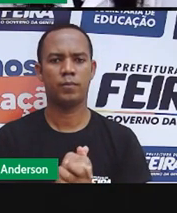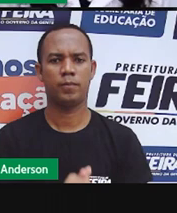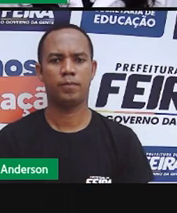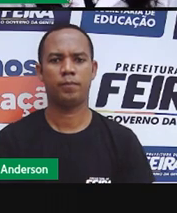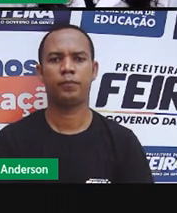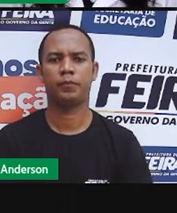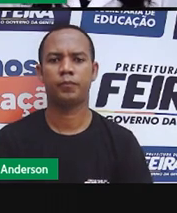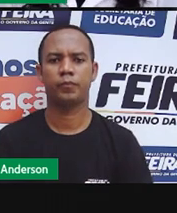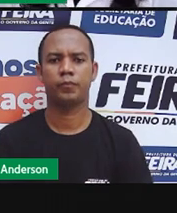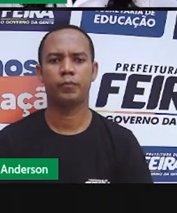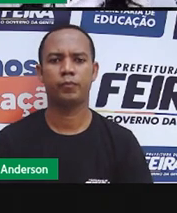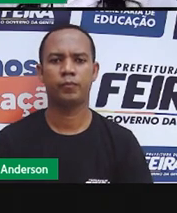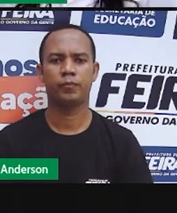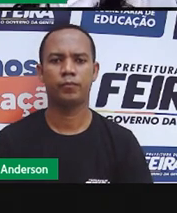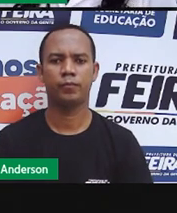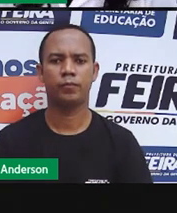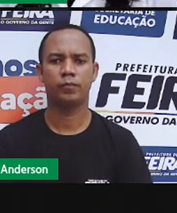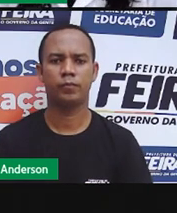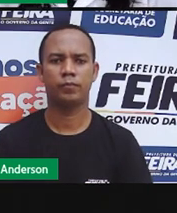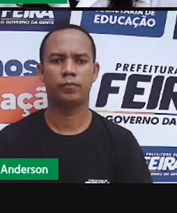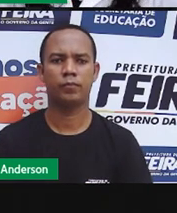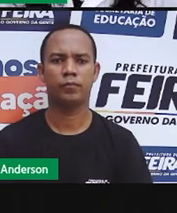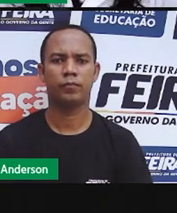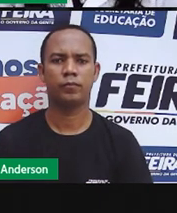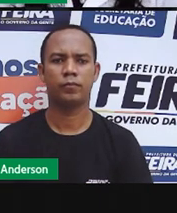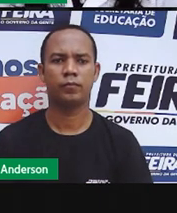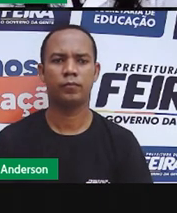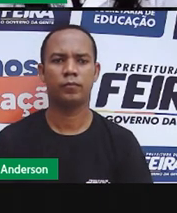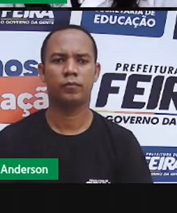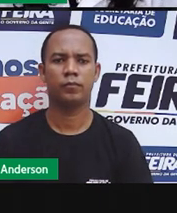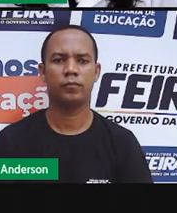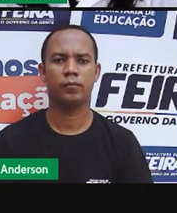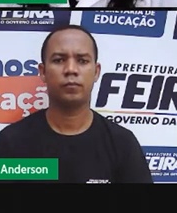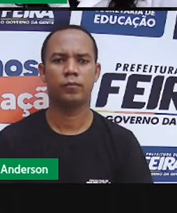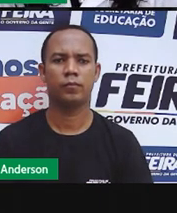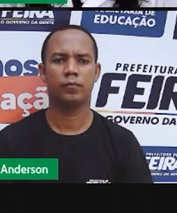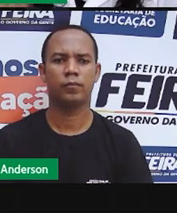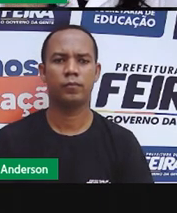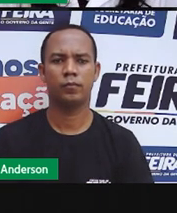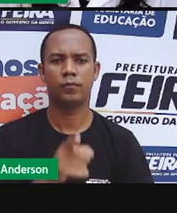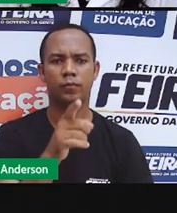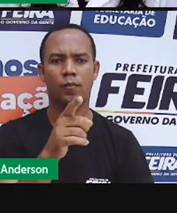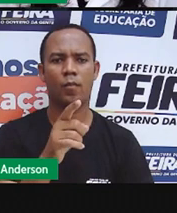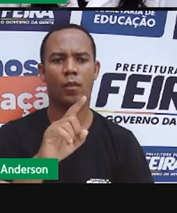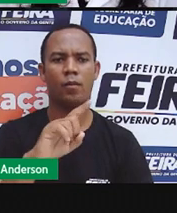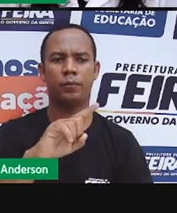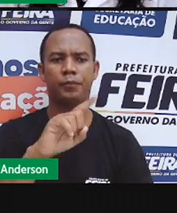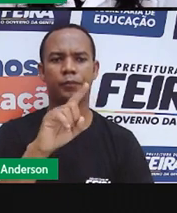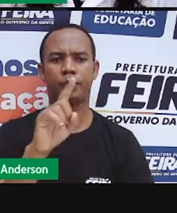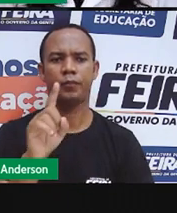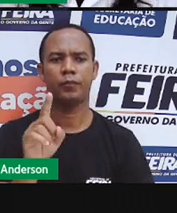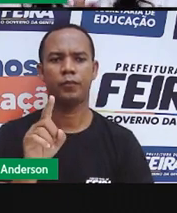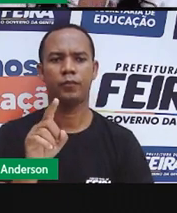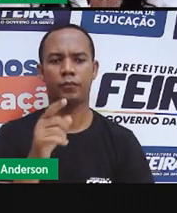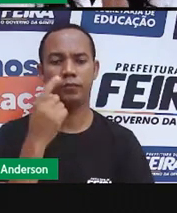Então, aqui, o ponteiro pequeno é o da volta e o grande é dois minutos.